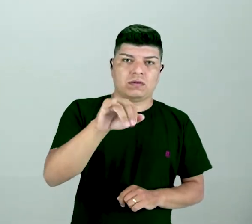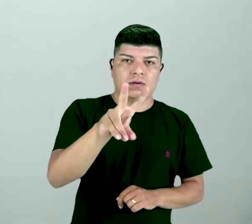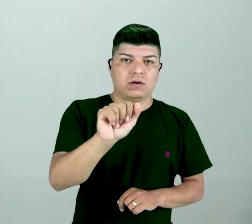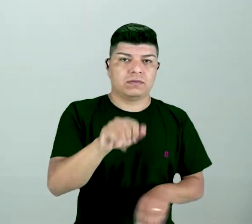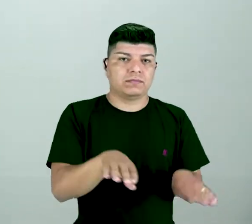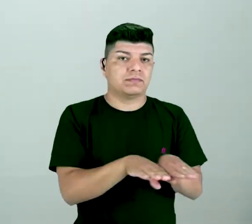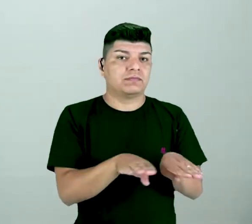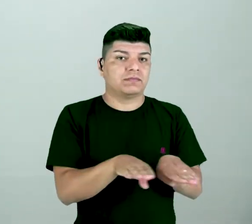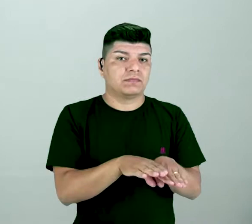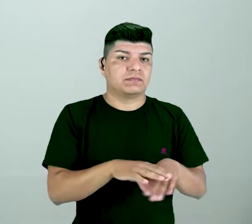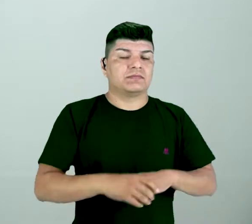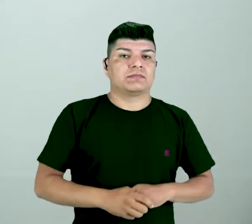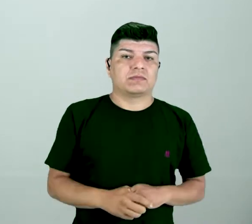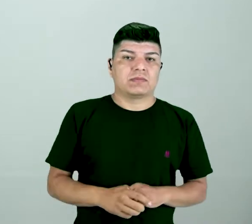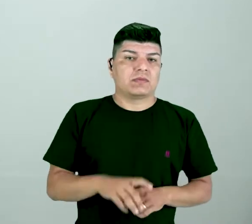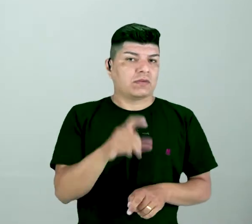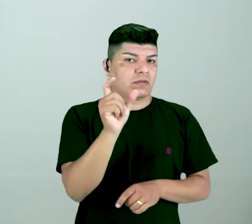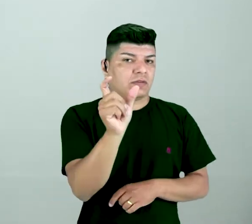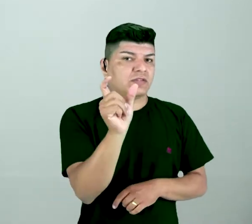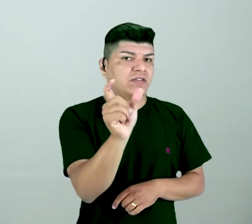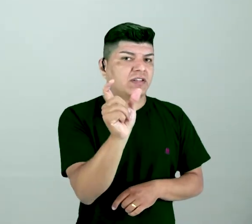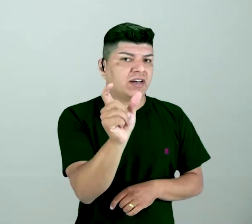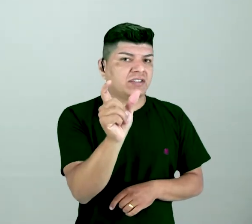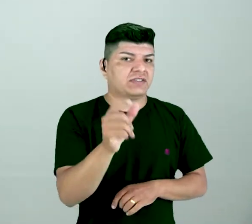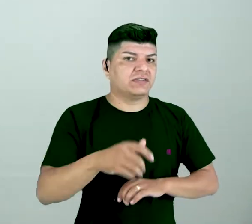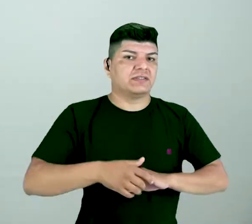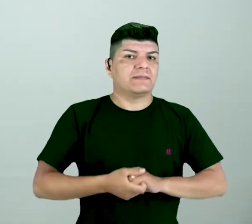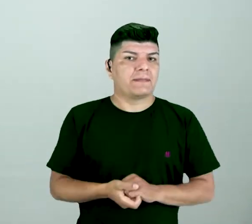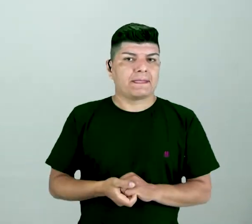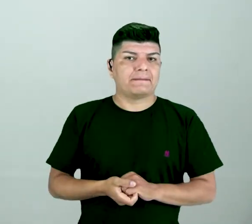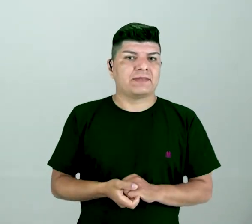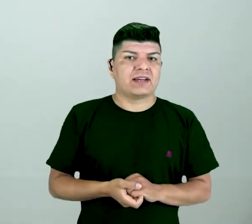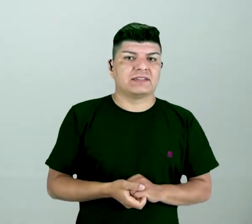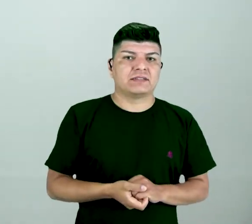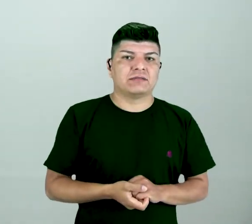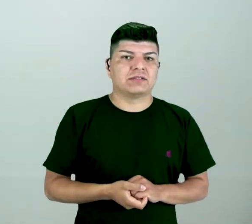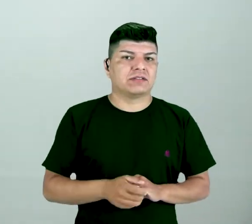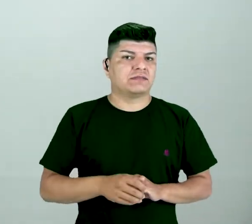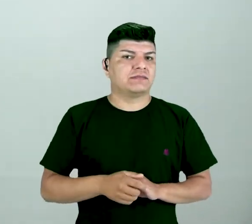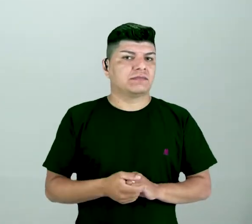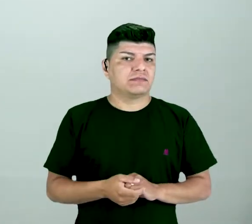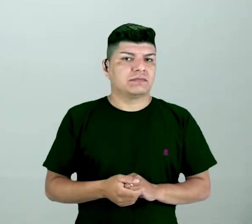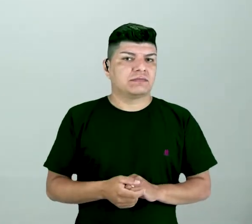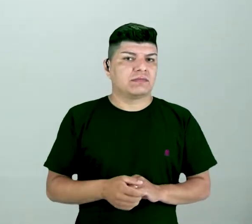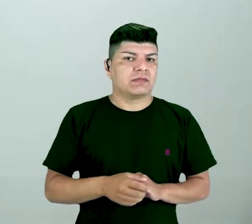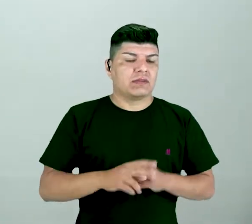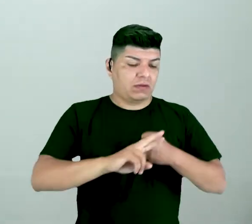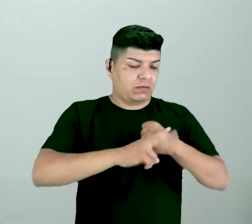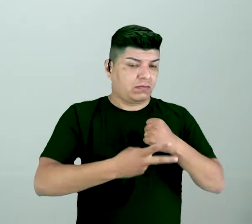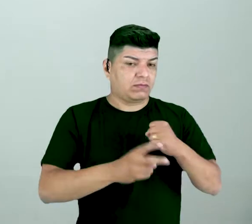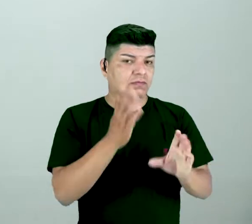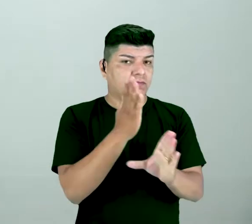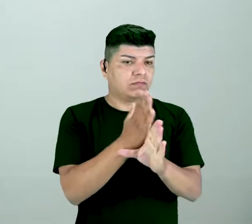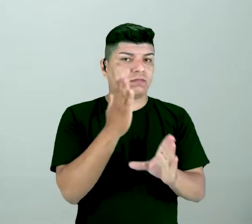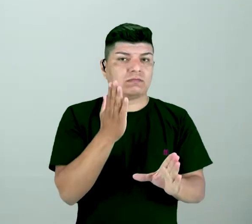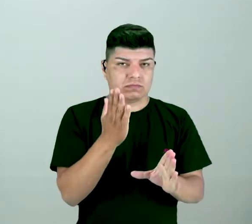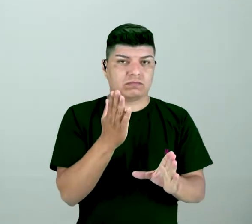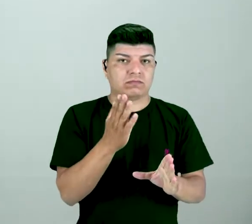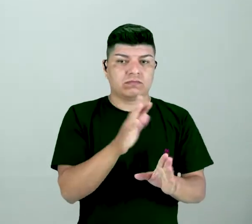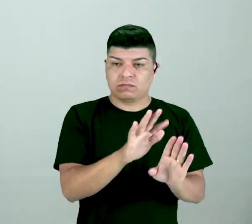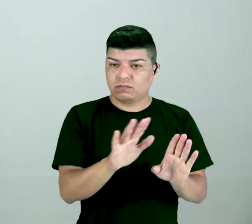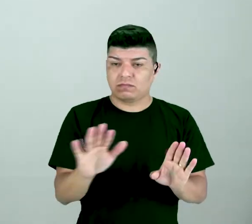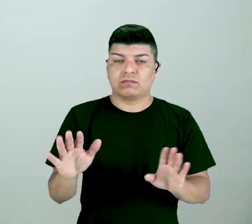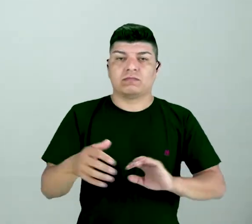com o que? Com as palavras que orientam a relação entre causa e consequência no decorrer da narrativa.